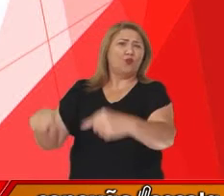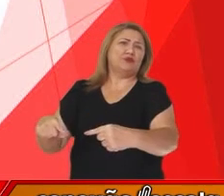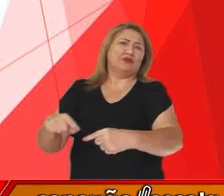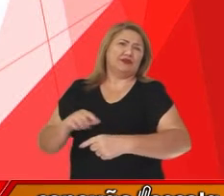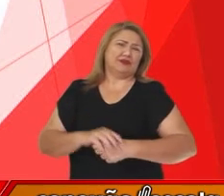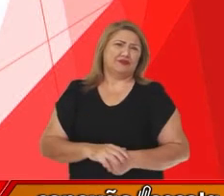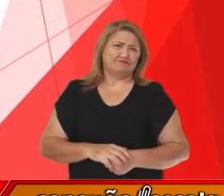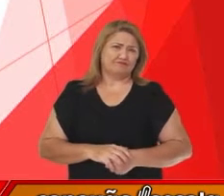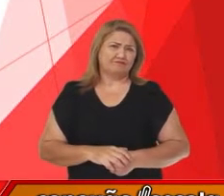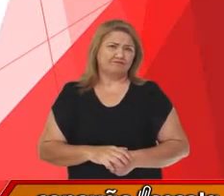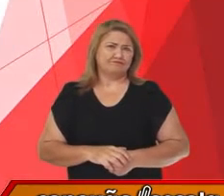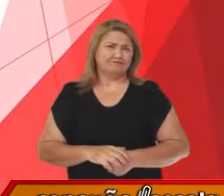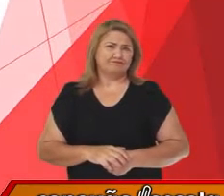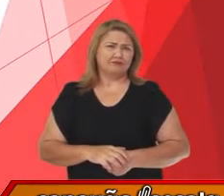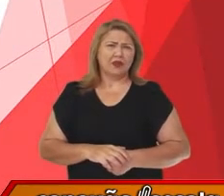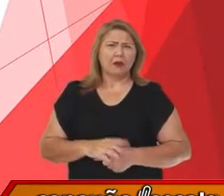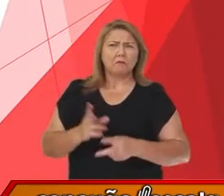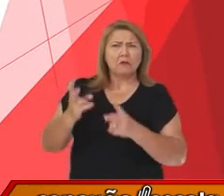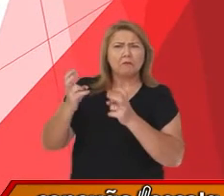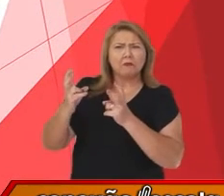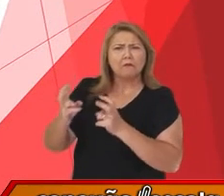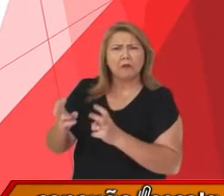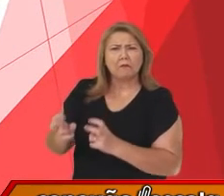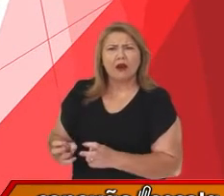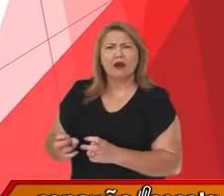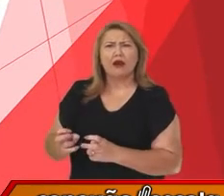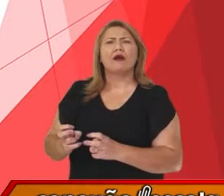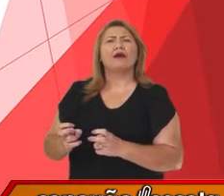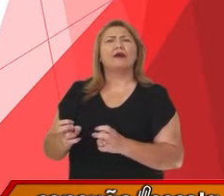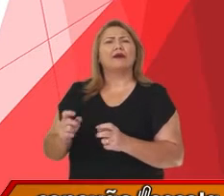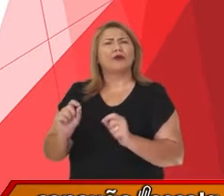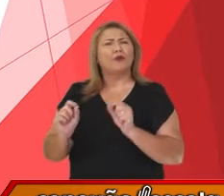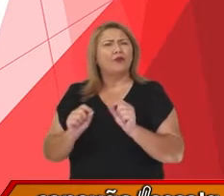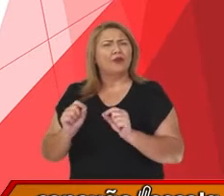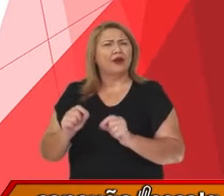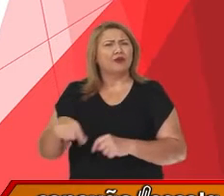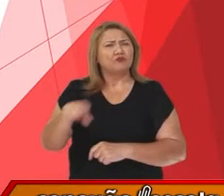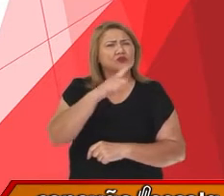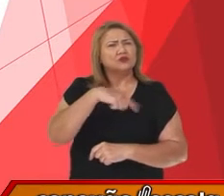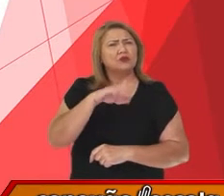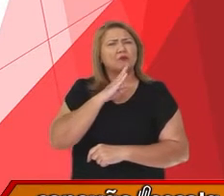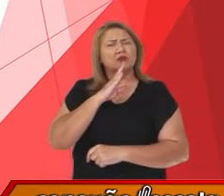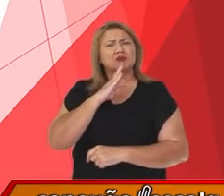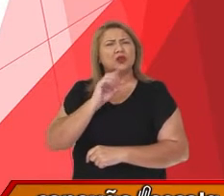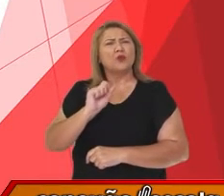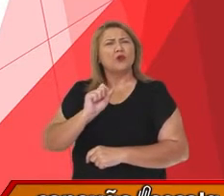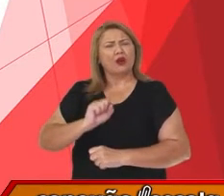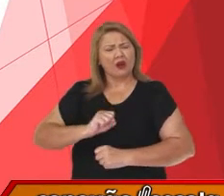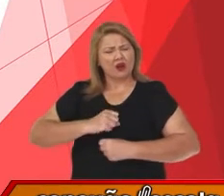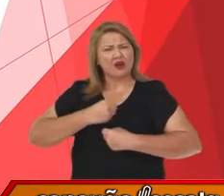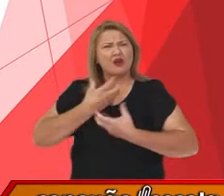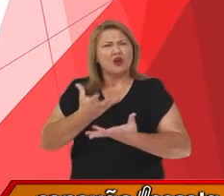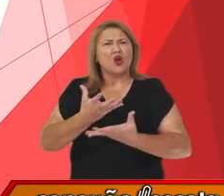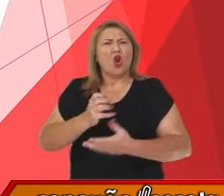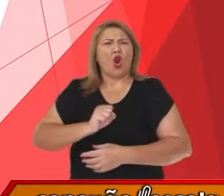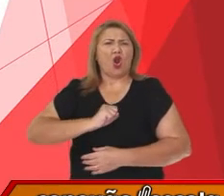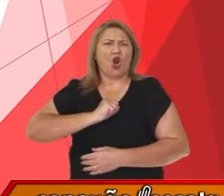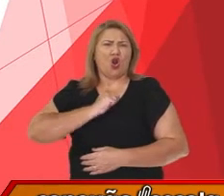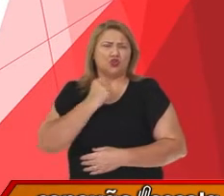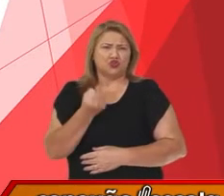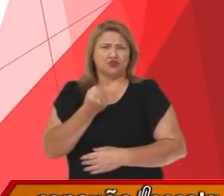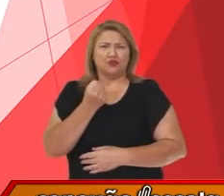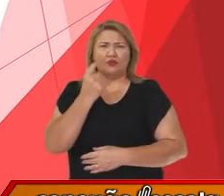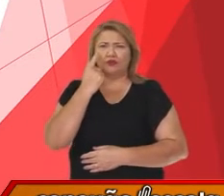Para que nós possamos identificar e vocês também conheçam o que é um discurso de ódio, eu trouxe uma